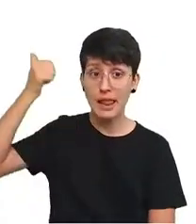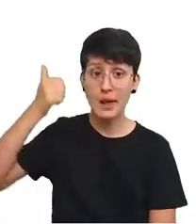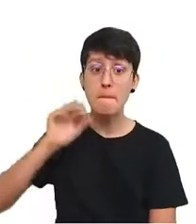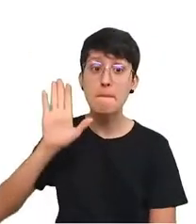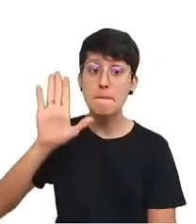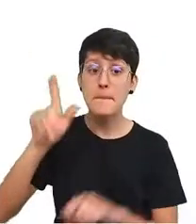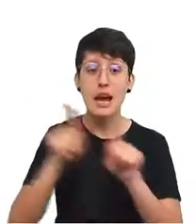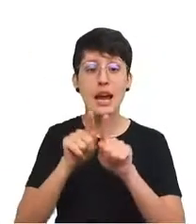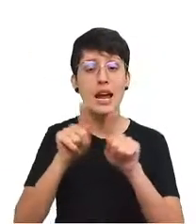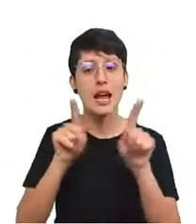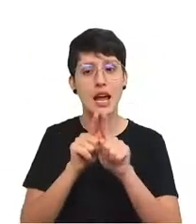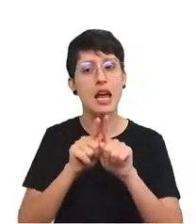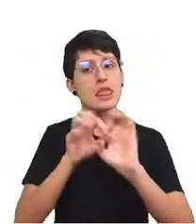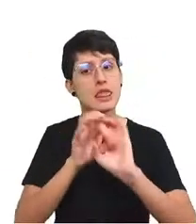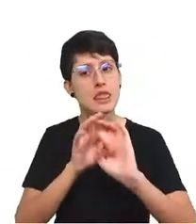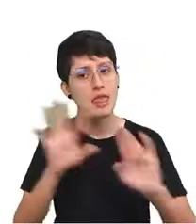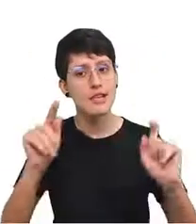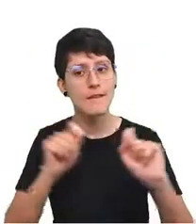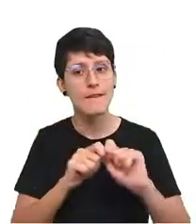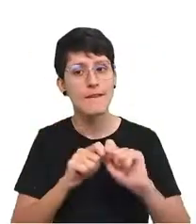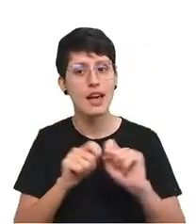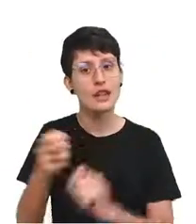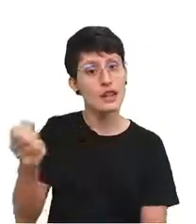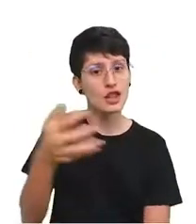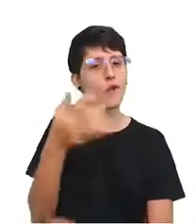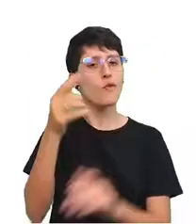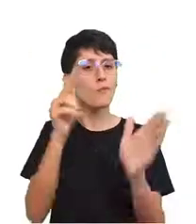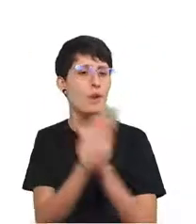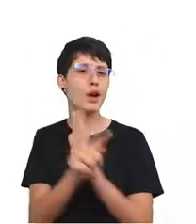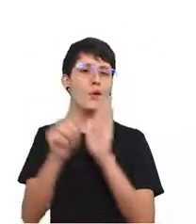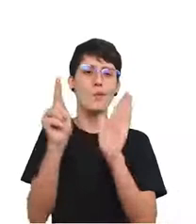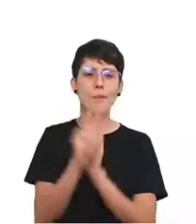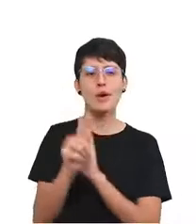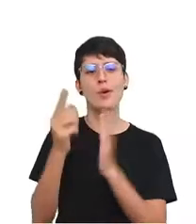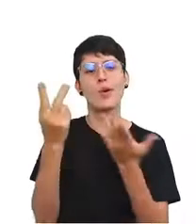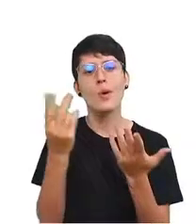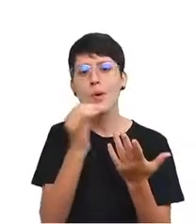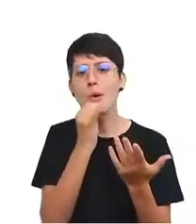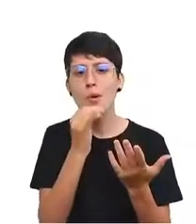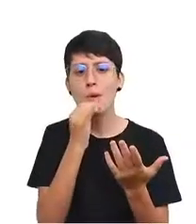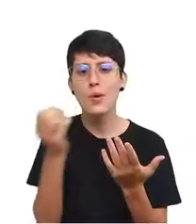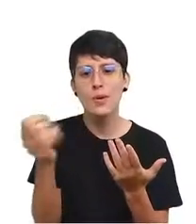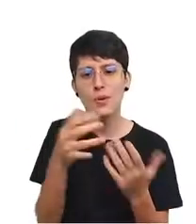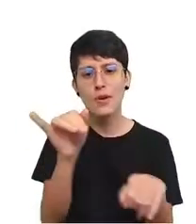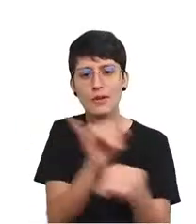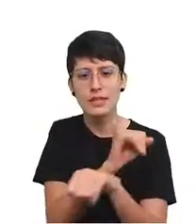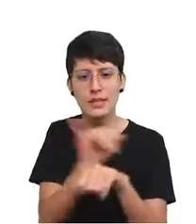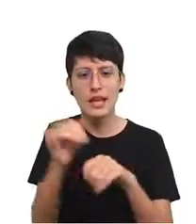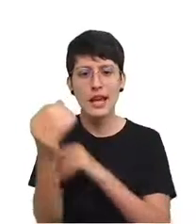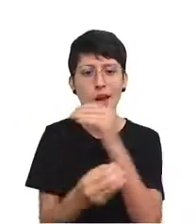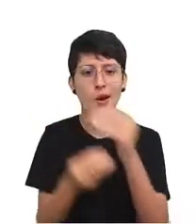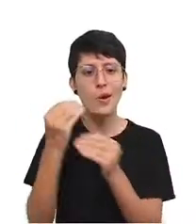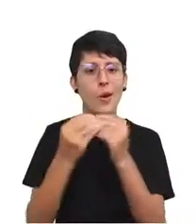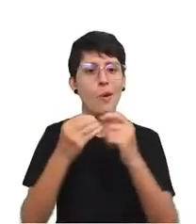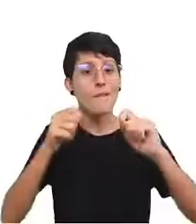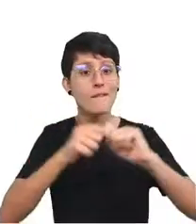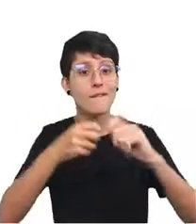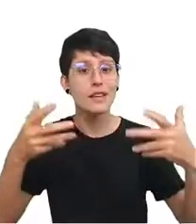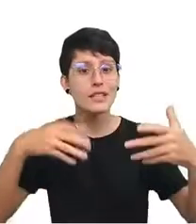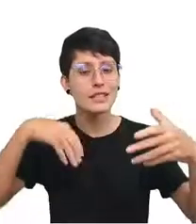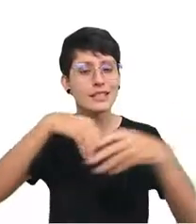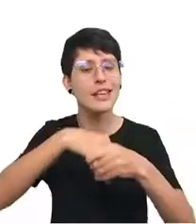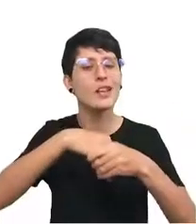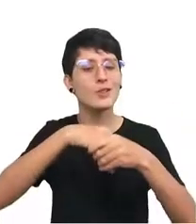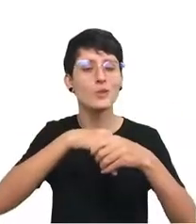também ele permite que façamos novas perguntas, podemos usar novas fontes de dados, como está sendo feito agora nas ciências